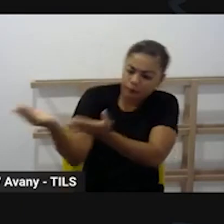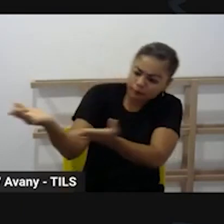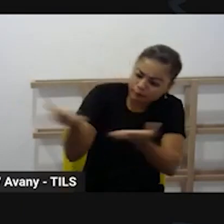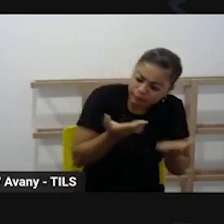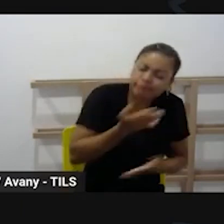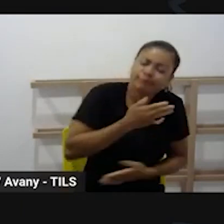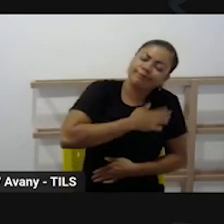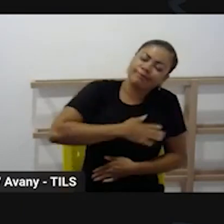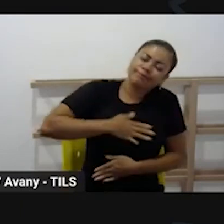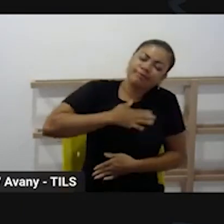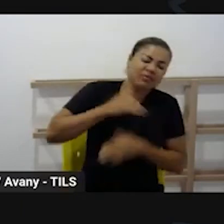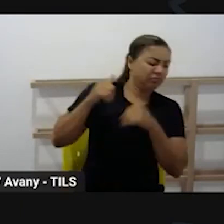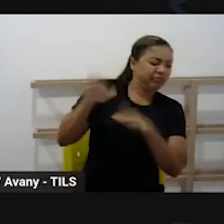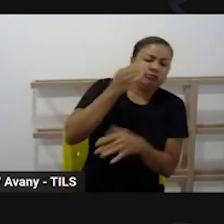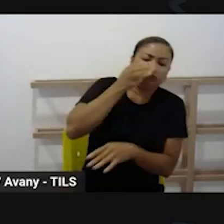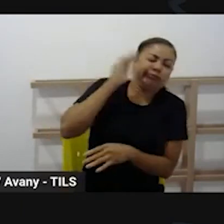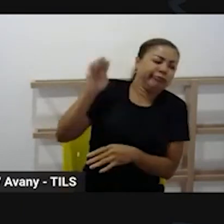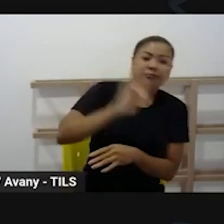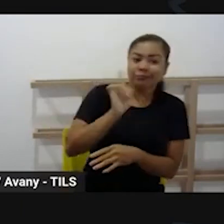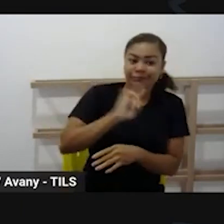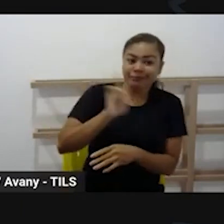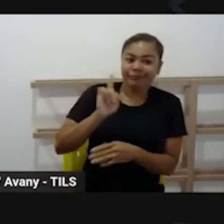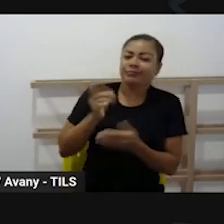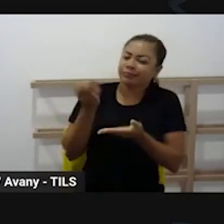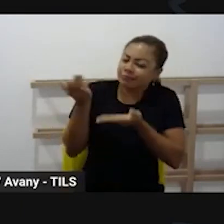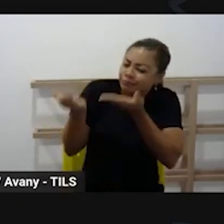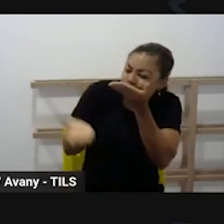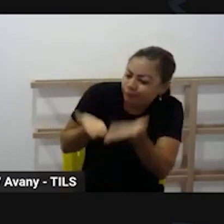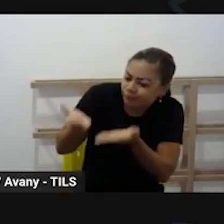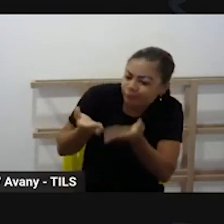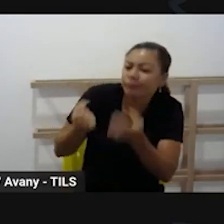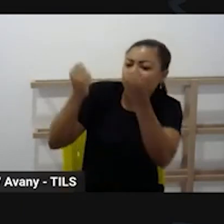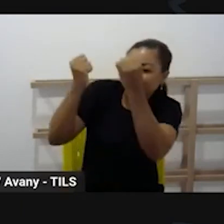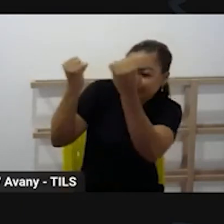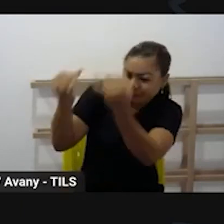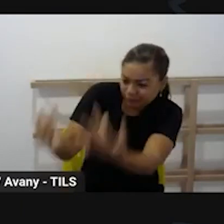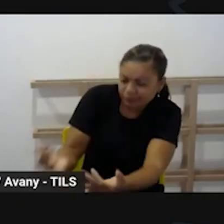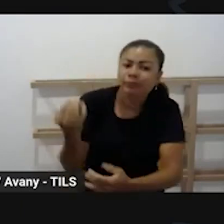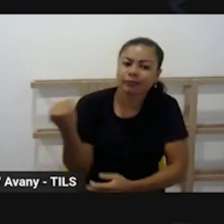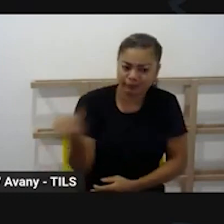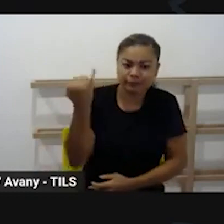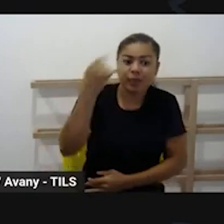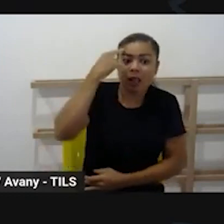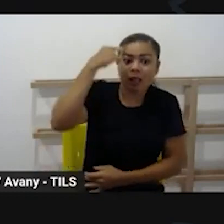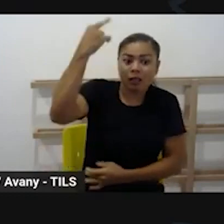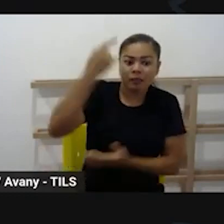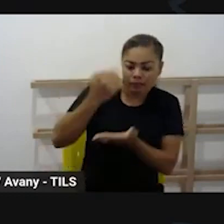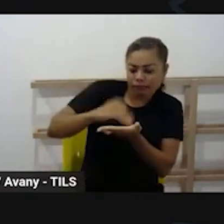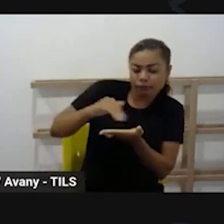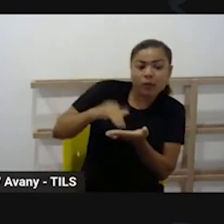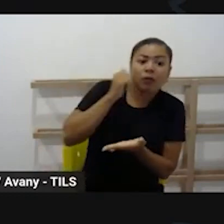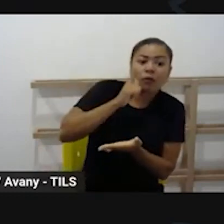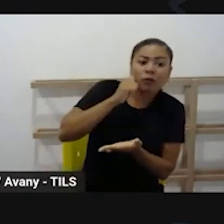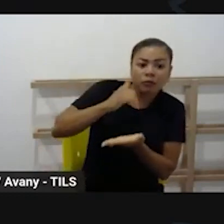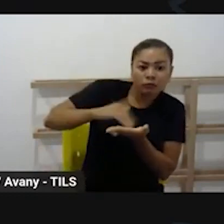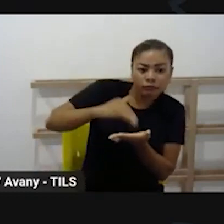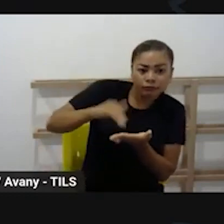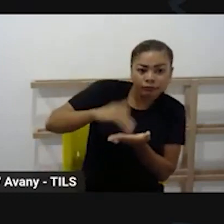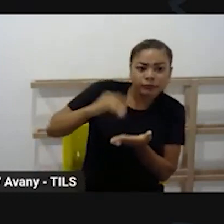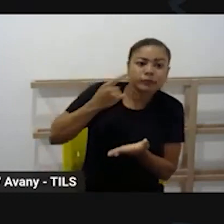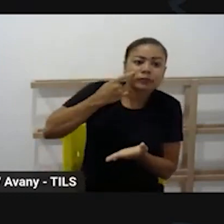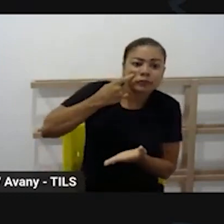letivo. O quanto que isso é importante, a secretária professora Nancy ressaltou que também está visualizando e muito feliz